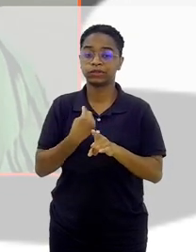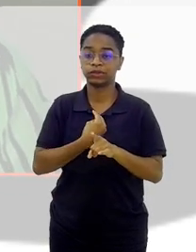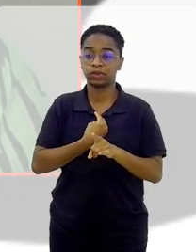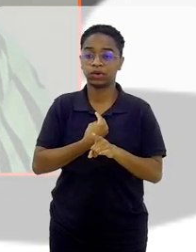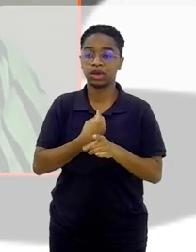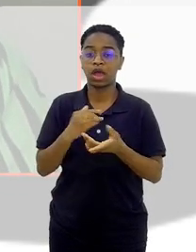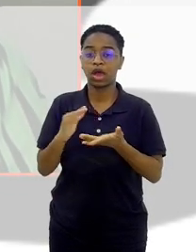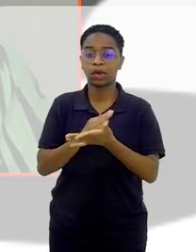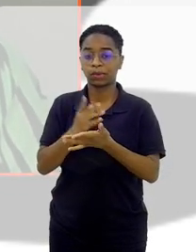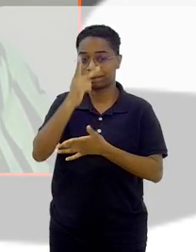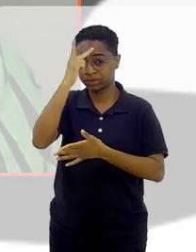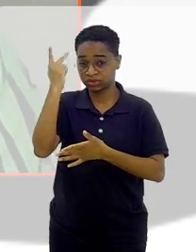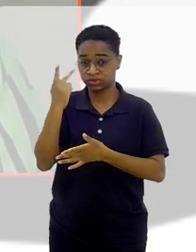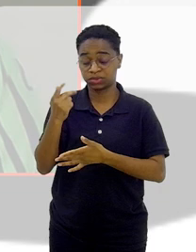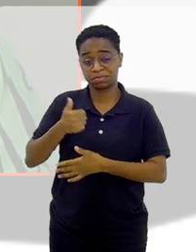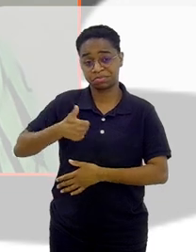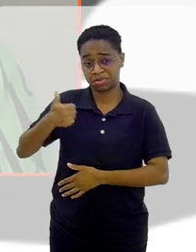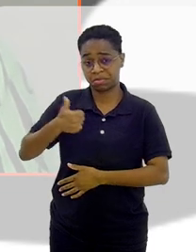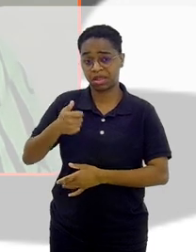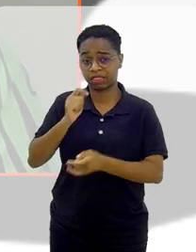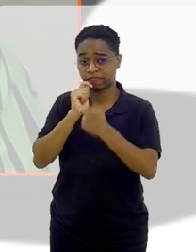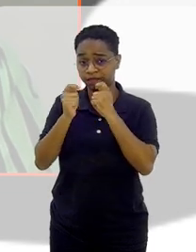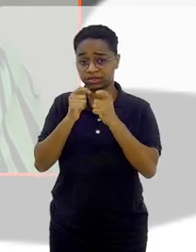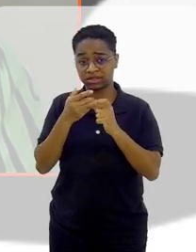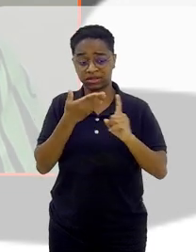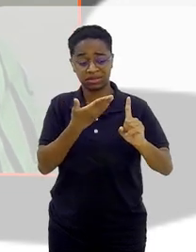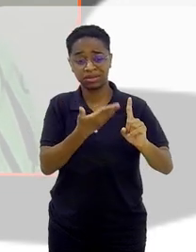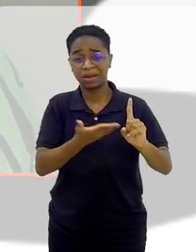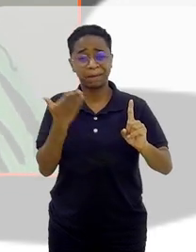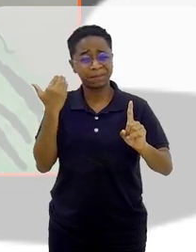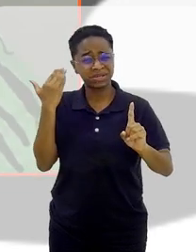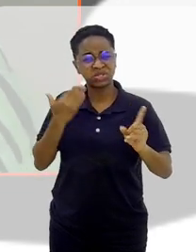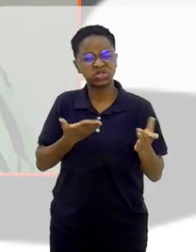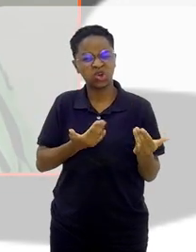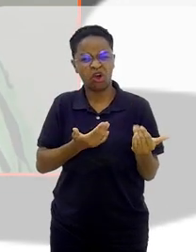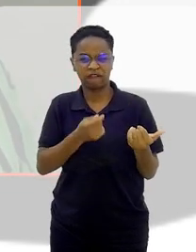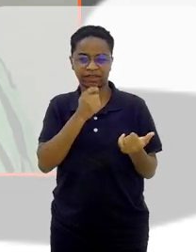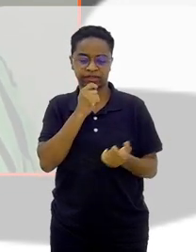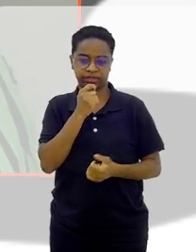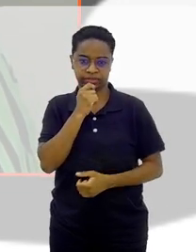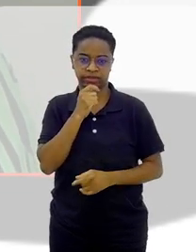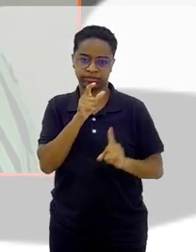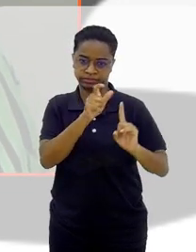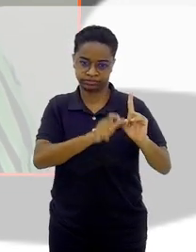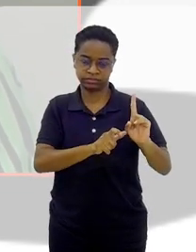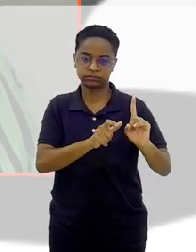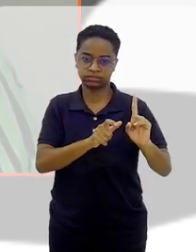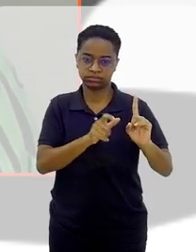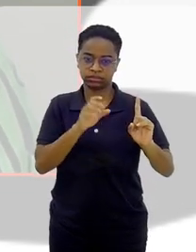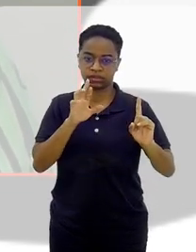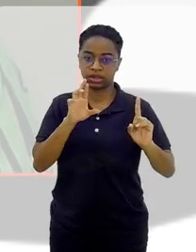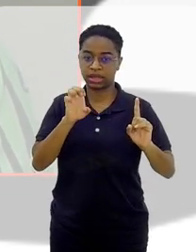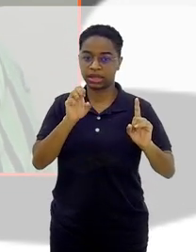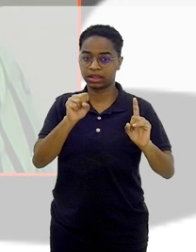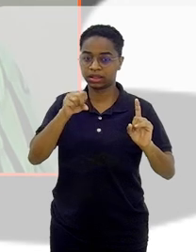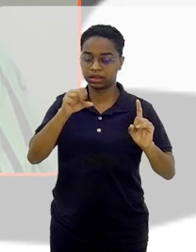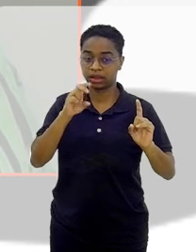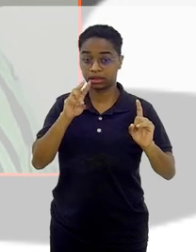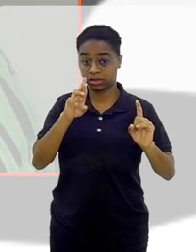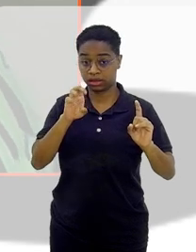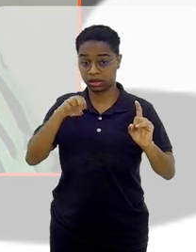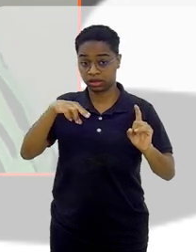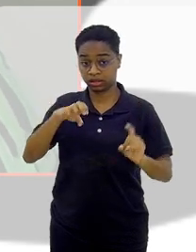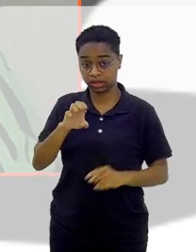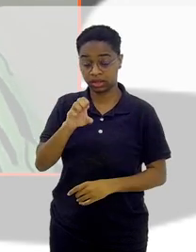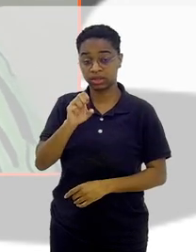entrevistar o jovem, ainda naquela época, era um jovenzinho despontando, o René Silva, né?